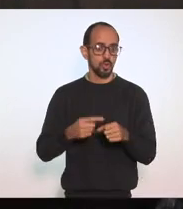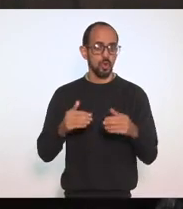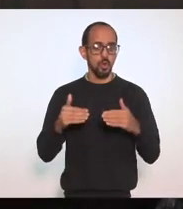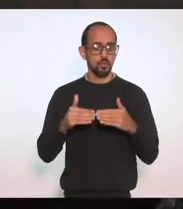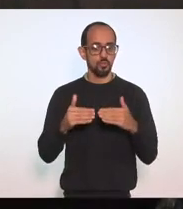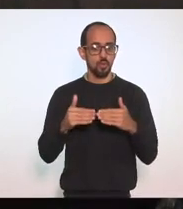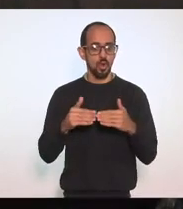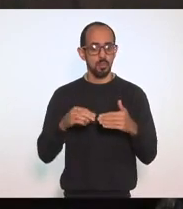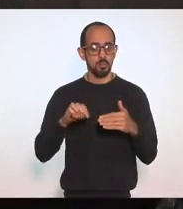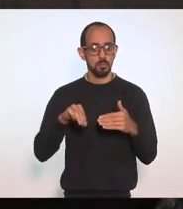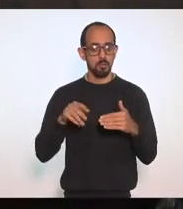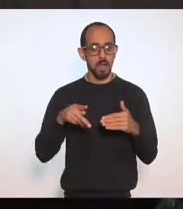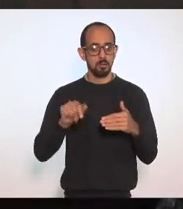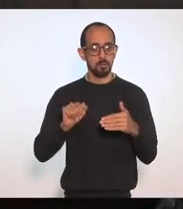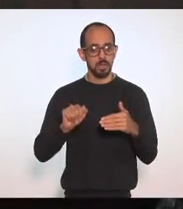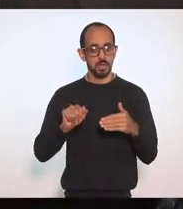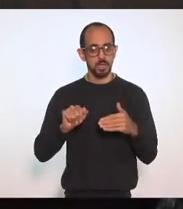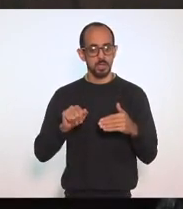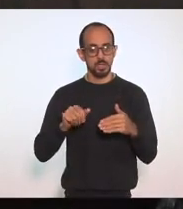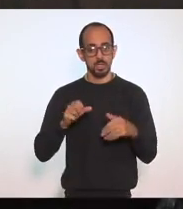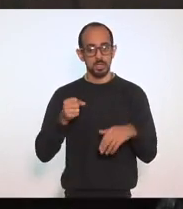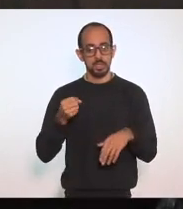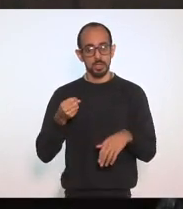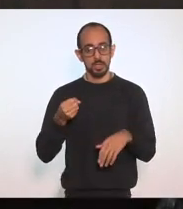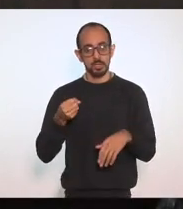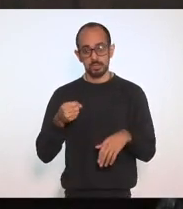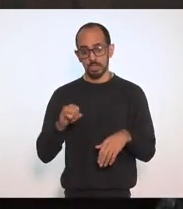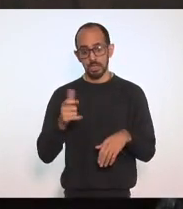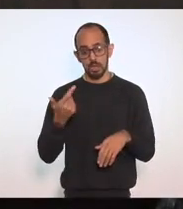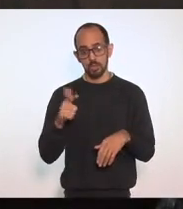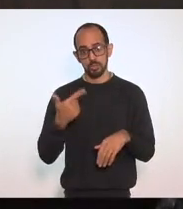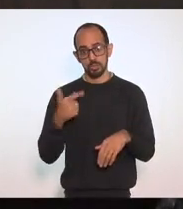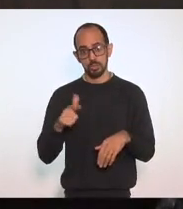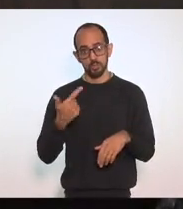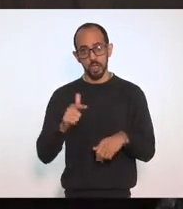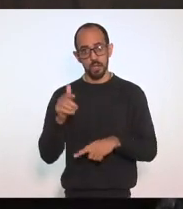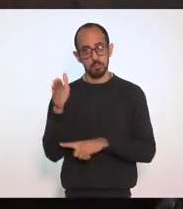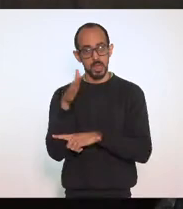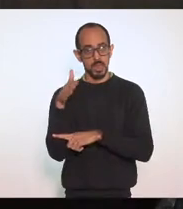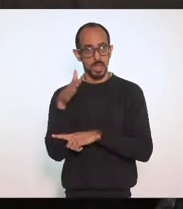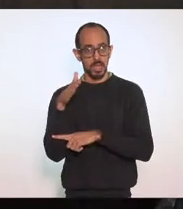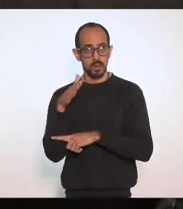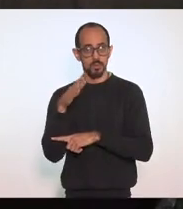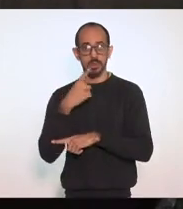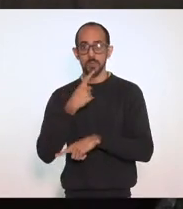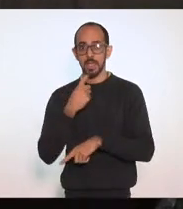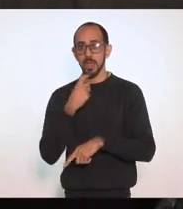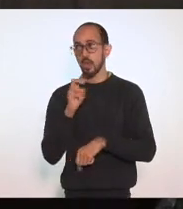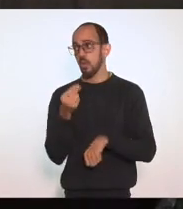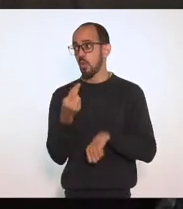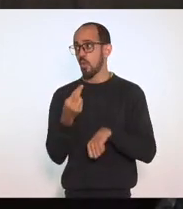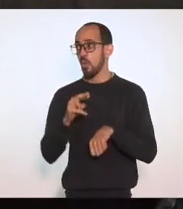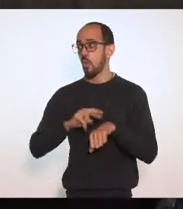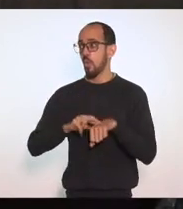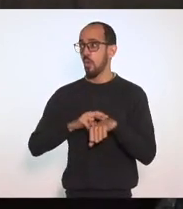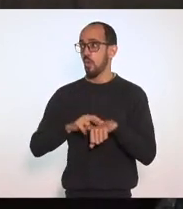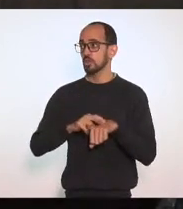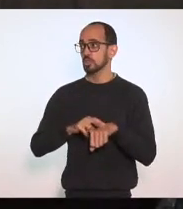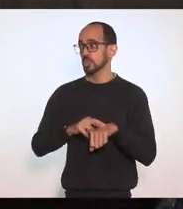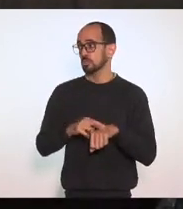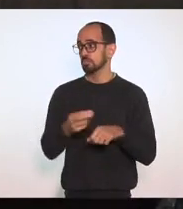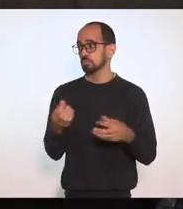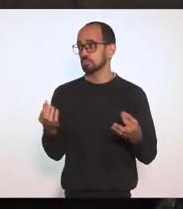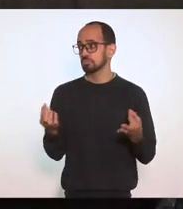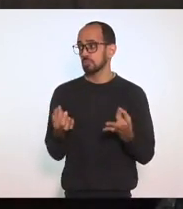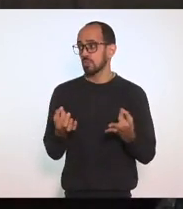Sanitária Estadual Não estiver em bandeira Vermelha e bandeira roxa Perfeitamente Podemos retomar As atividades Presenciais Nas escolas